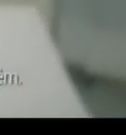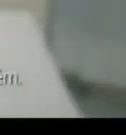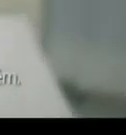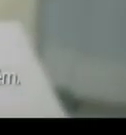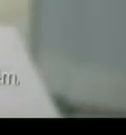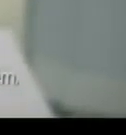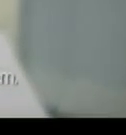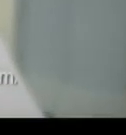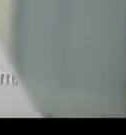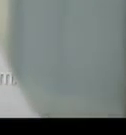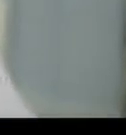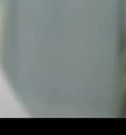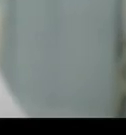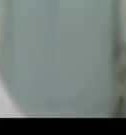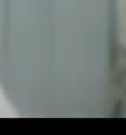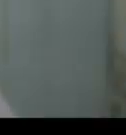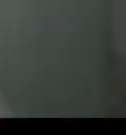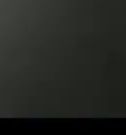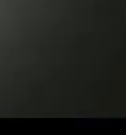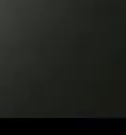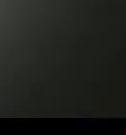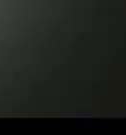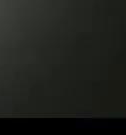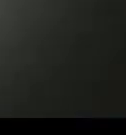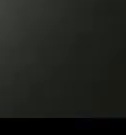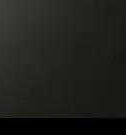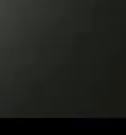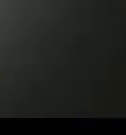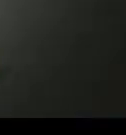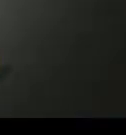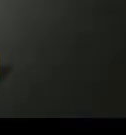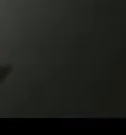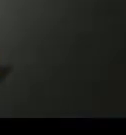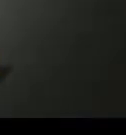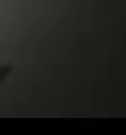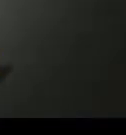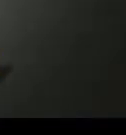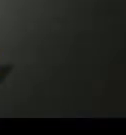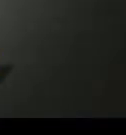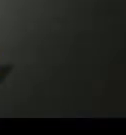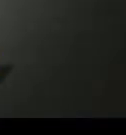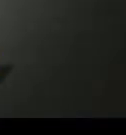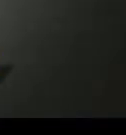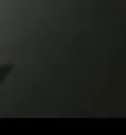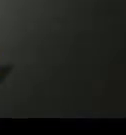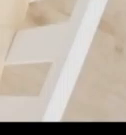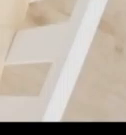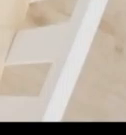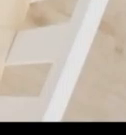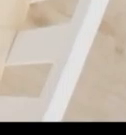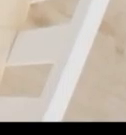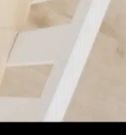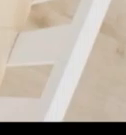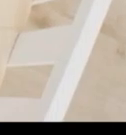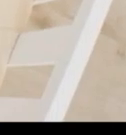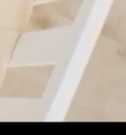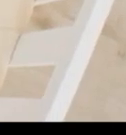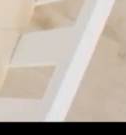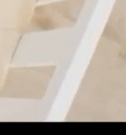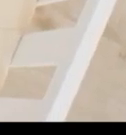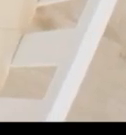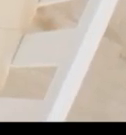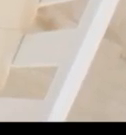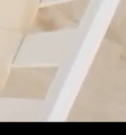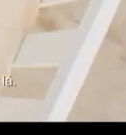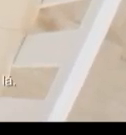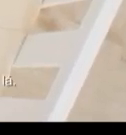Agora você já conhece a Bianca. Seja para quem for. Seja doador. Procure o Hemocentro mais próximo. Eu não sei o minha filha vai ser